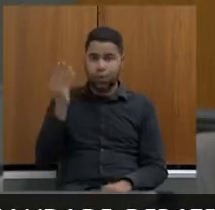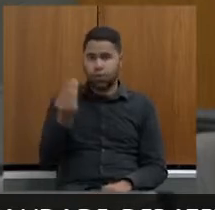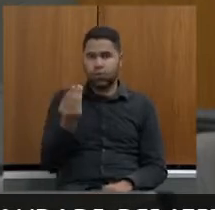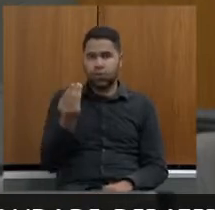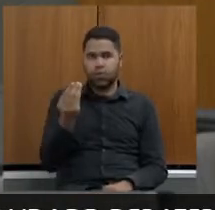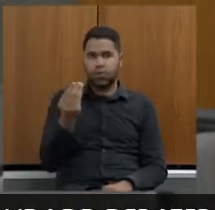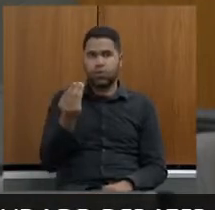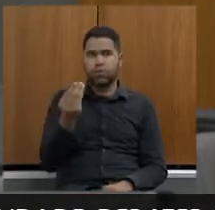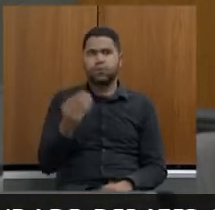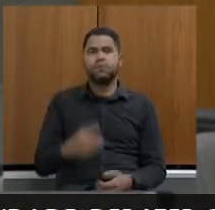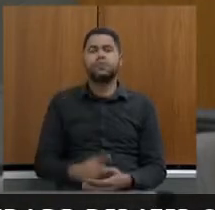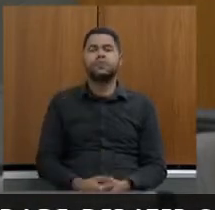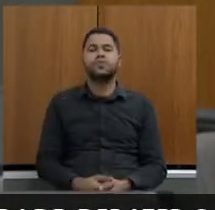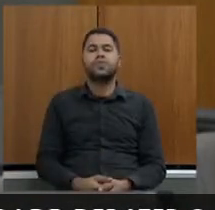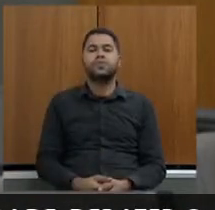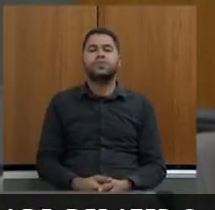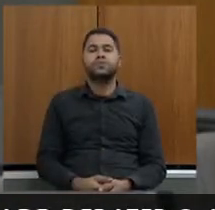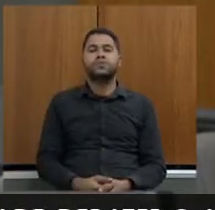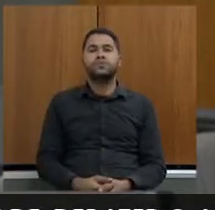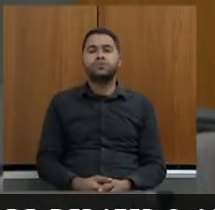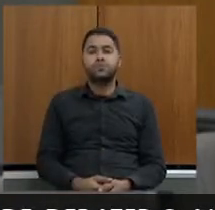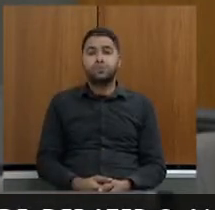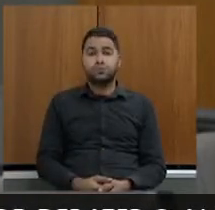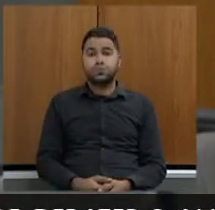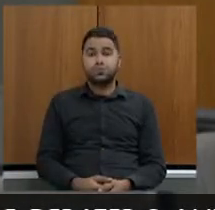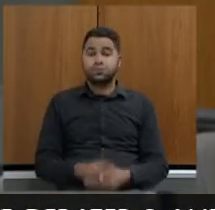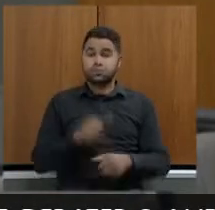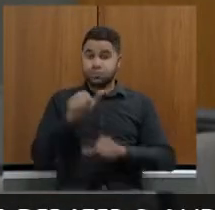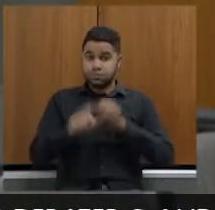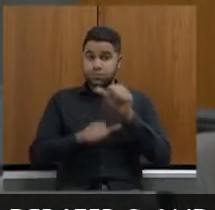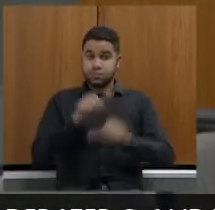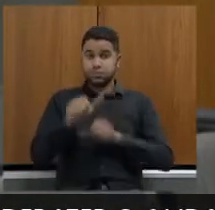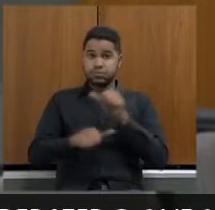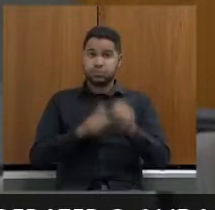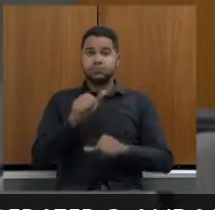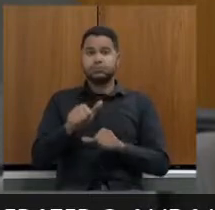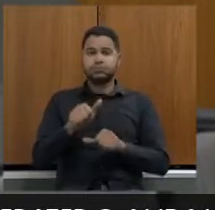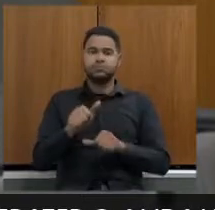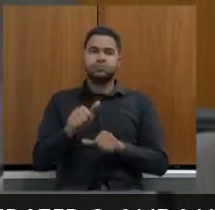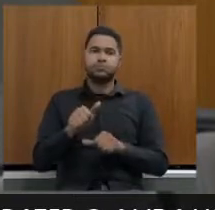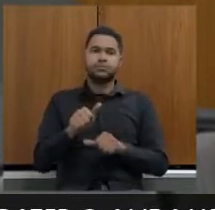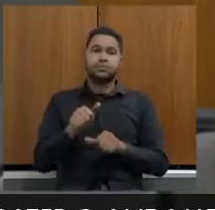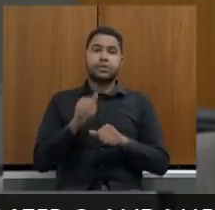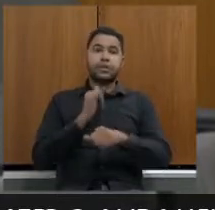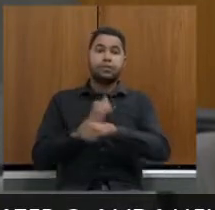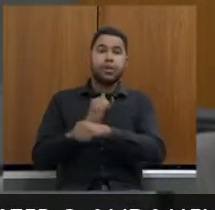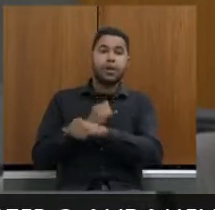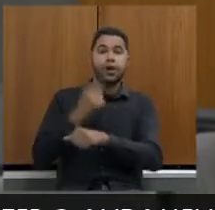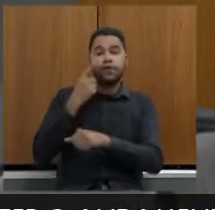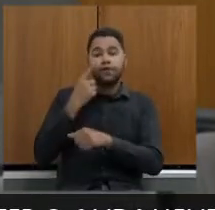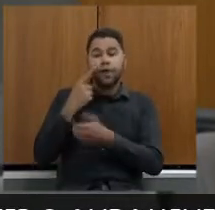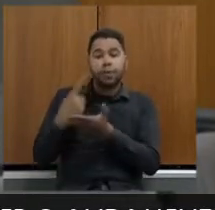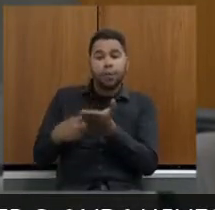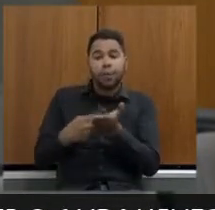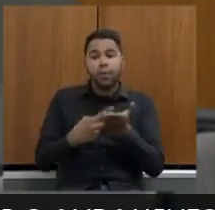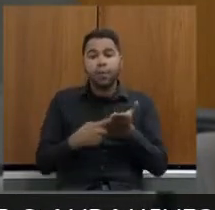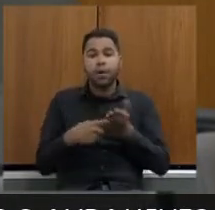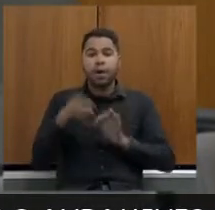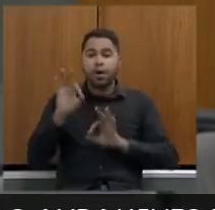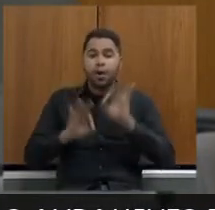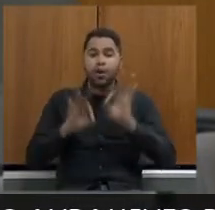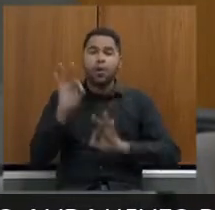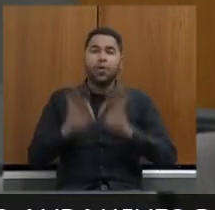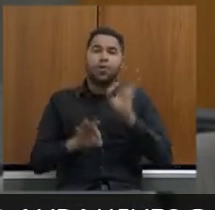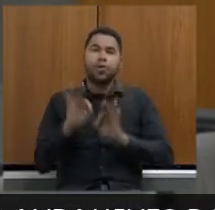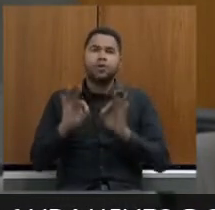Rodoanel e como teve a mudança para a ANDA porque o Iberitete está discutindo o plano diretor revisando o plano diretor que estava